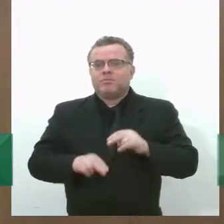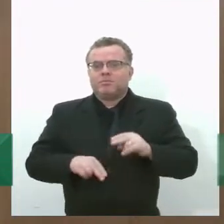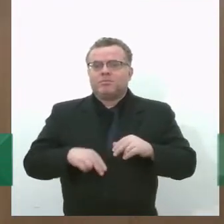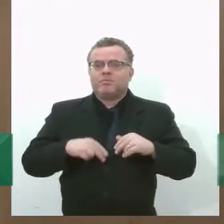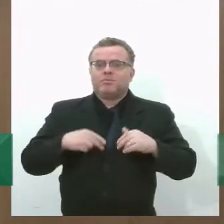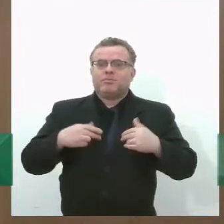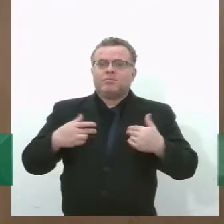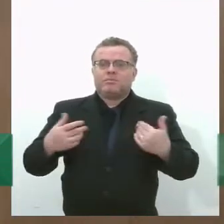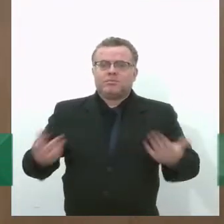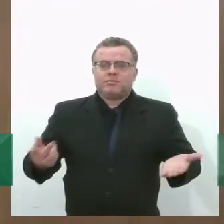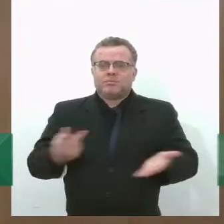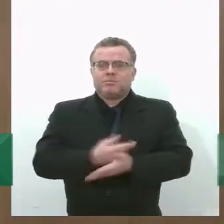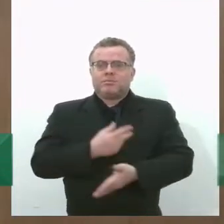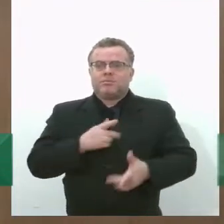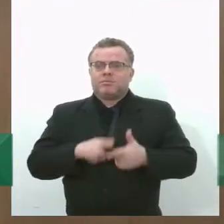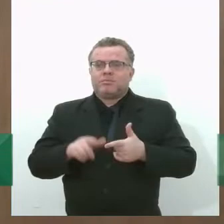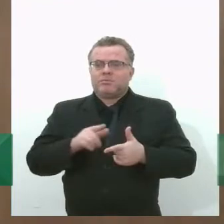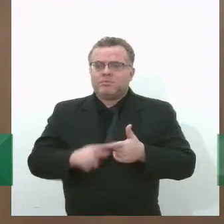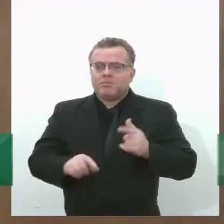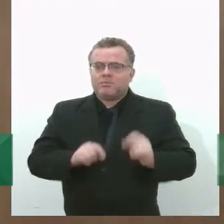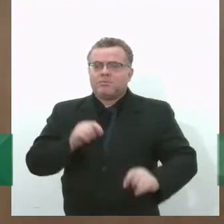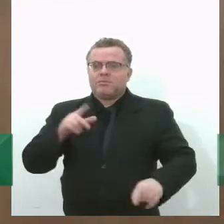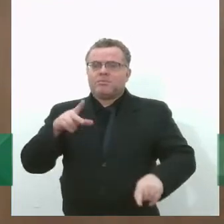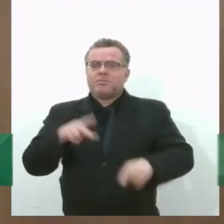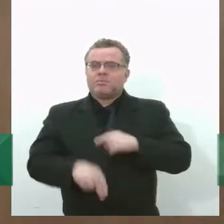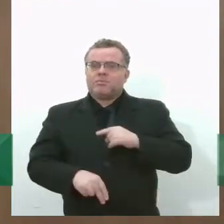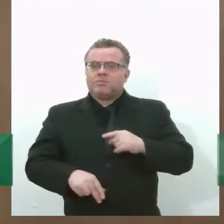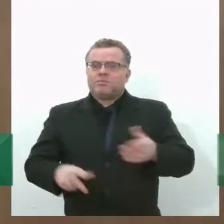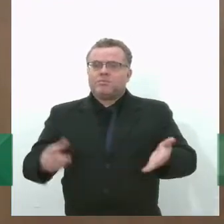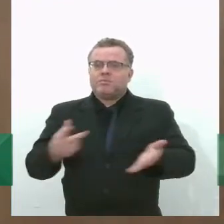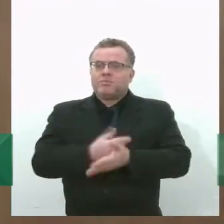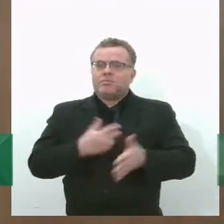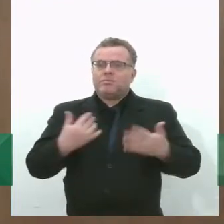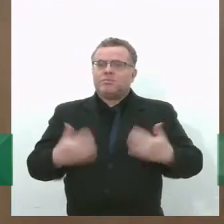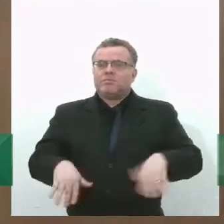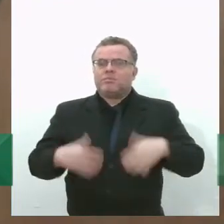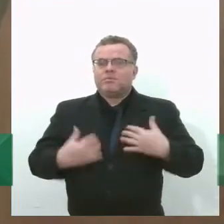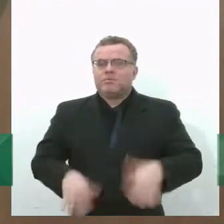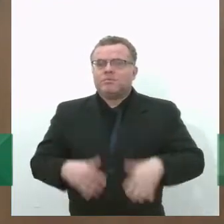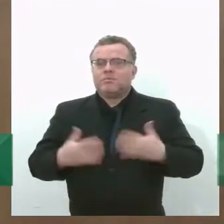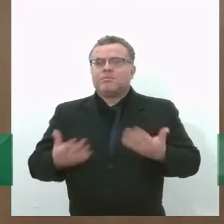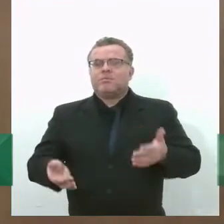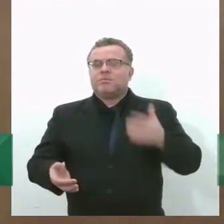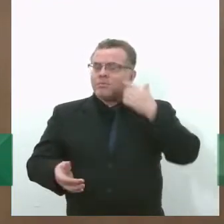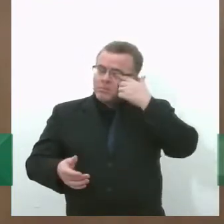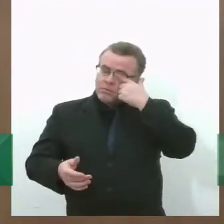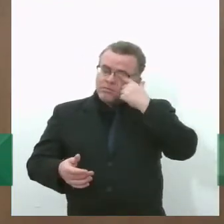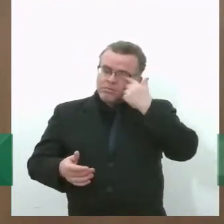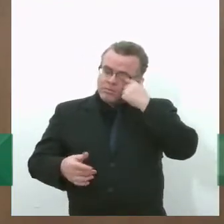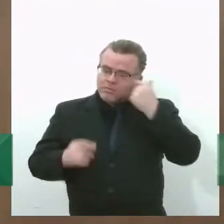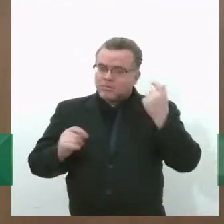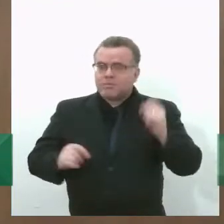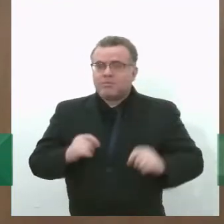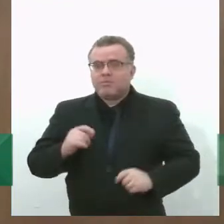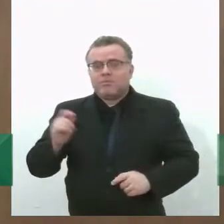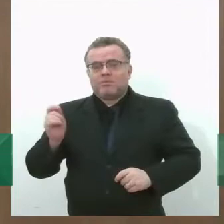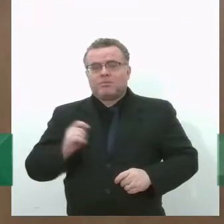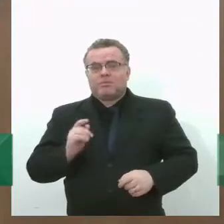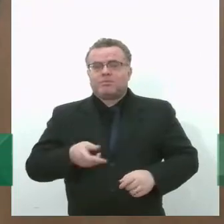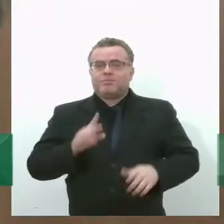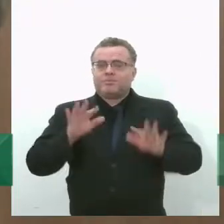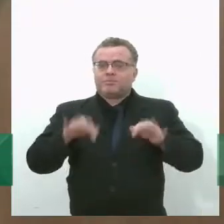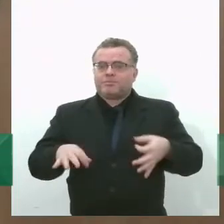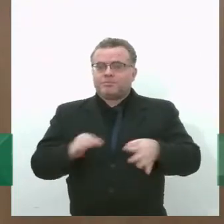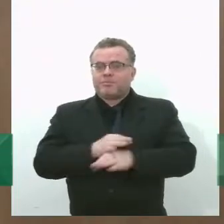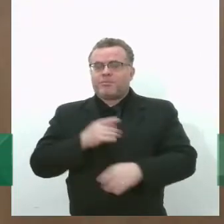de problemas técnicos que interromperam repentinamente a transmissão da TV Alesi nesse dia, não foi possível finalizar o debate